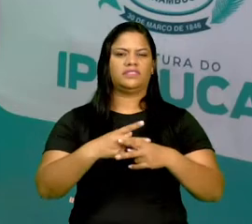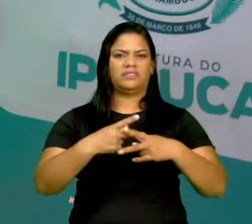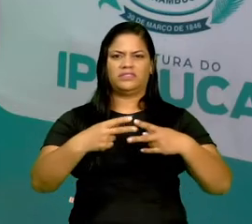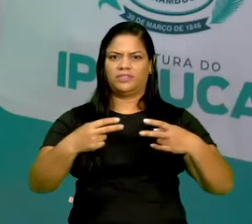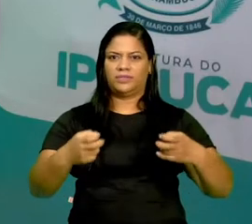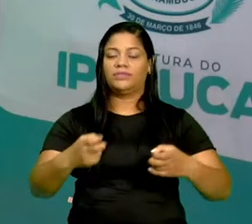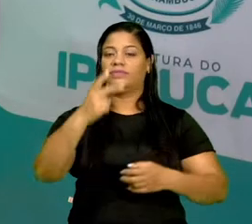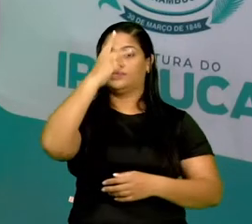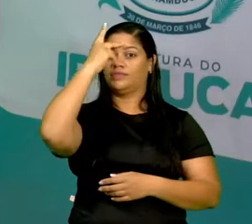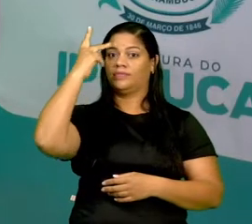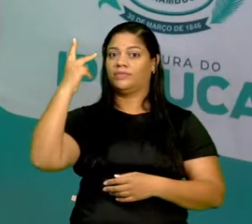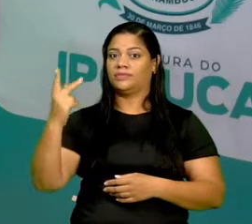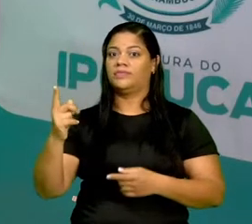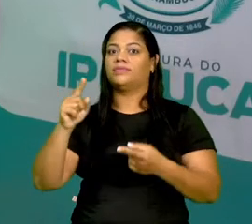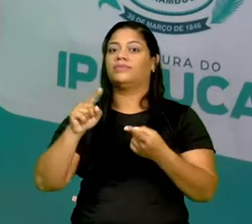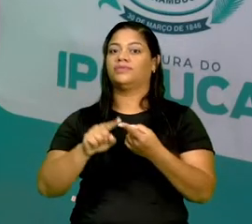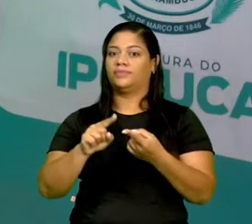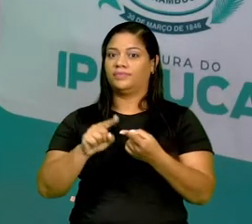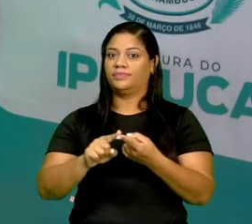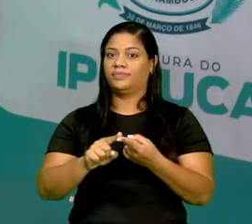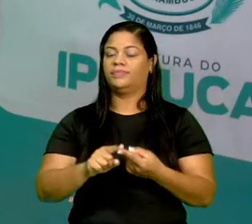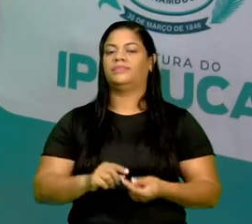e de pessoas também.